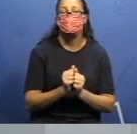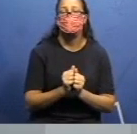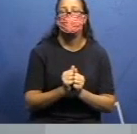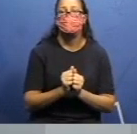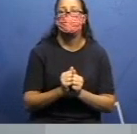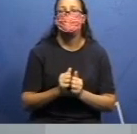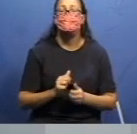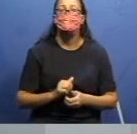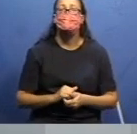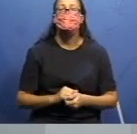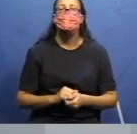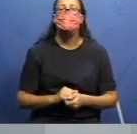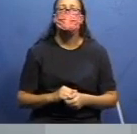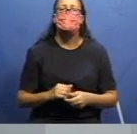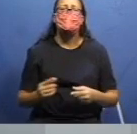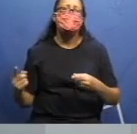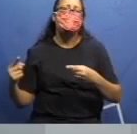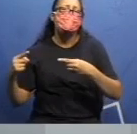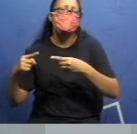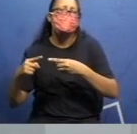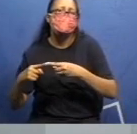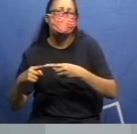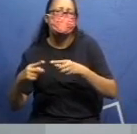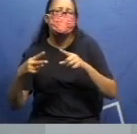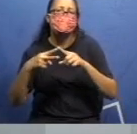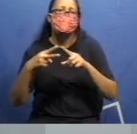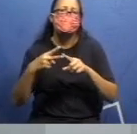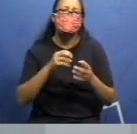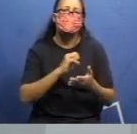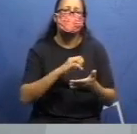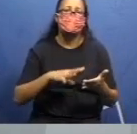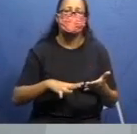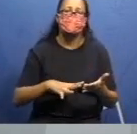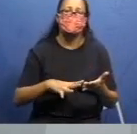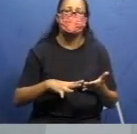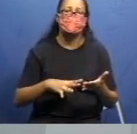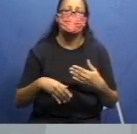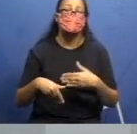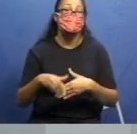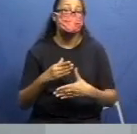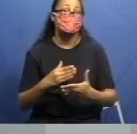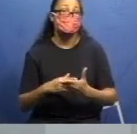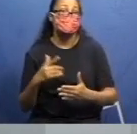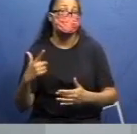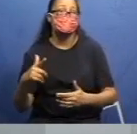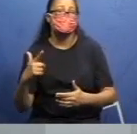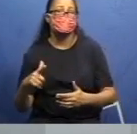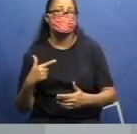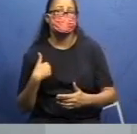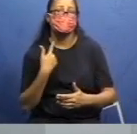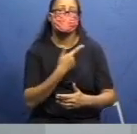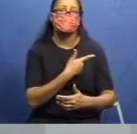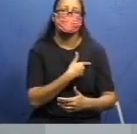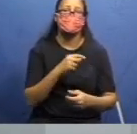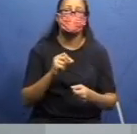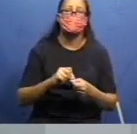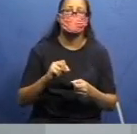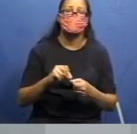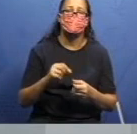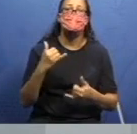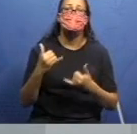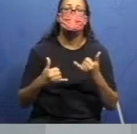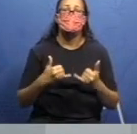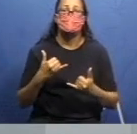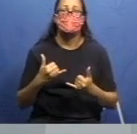Então, qual que o objetivo dessas duas atividades? Todas as vezes que nós formos fazer, que nós formos brincar em casa,